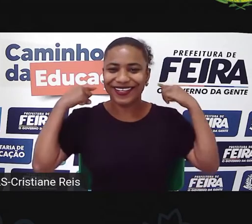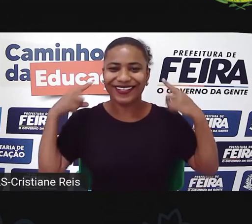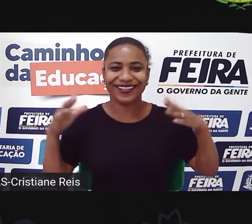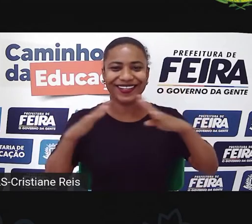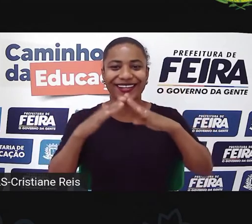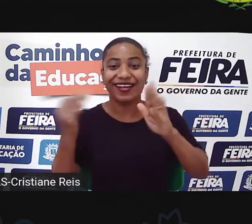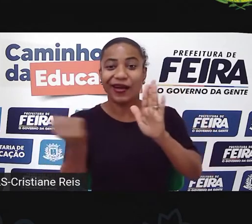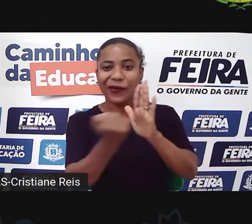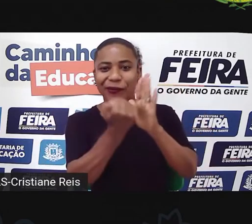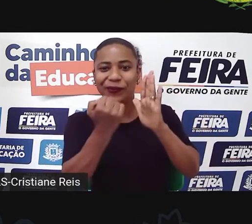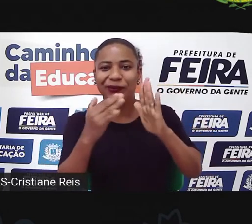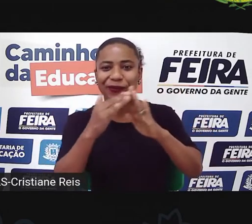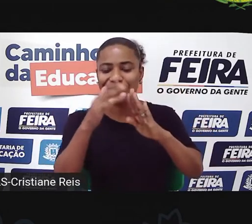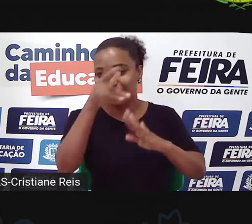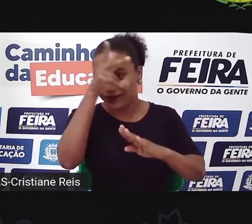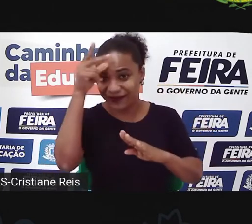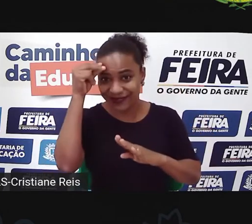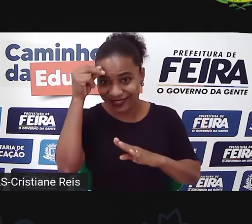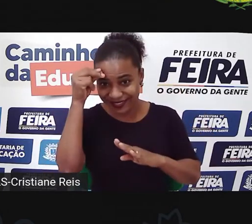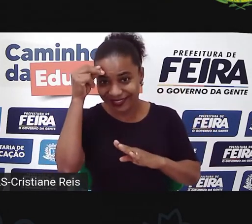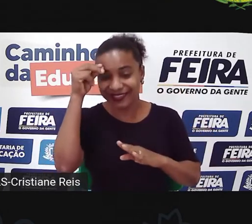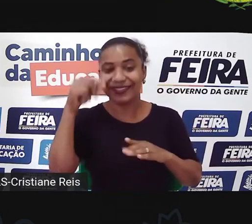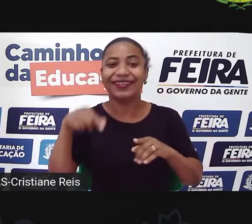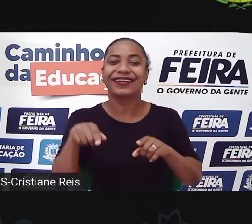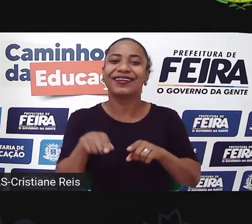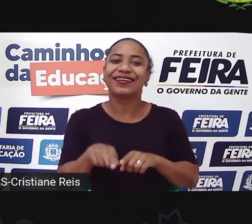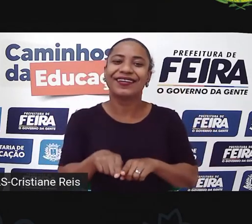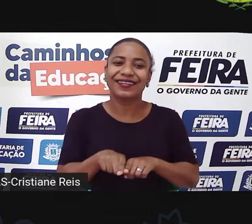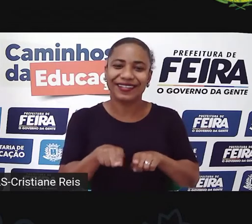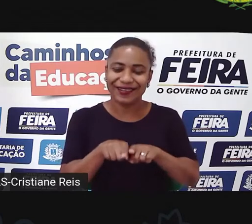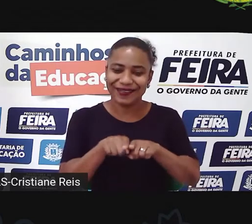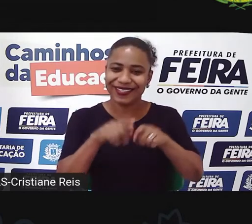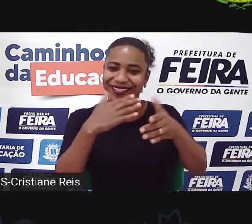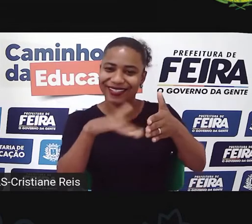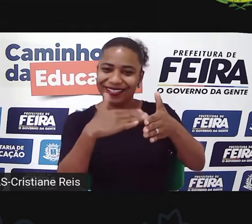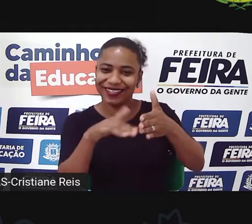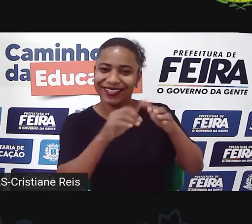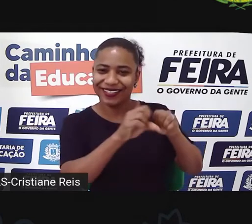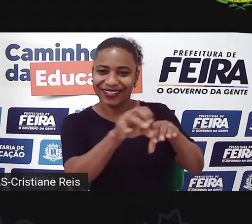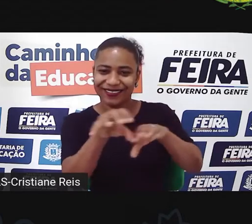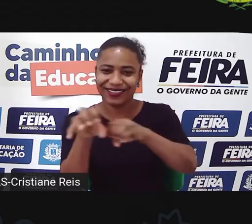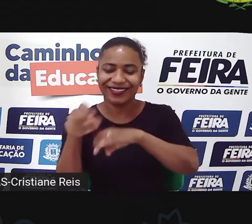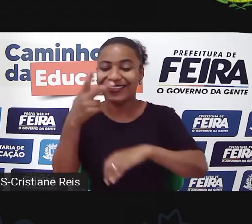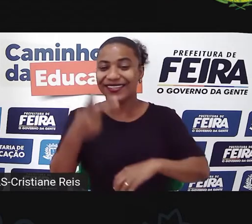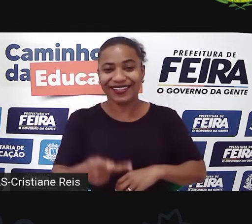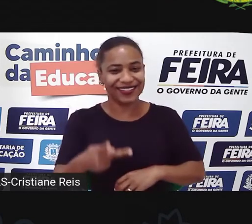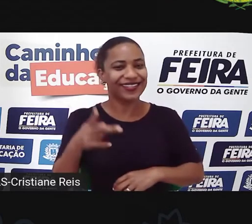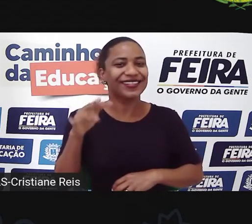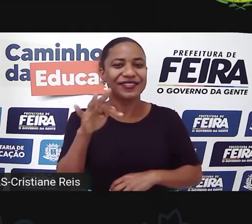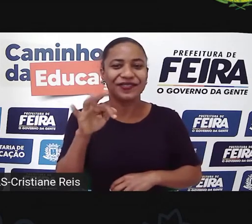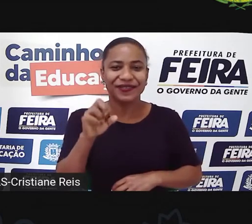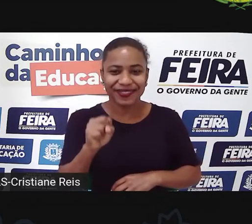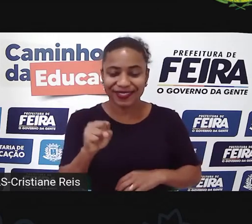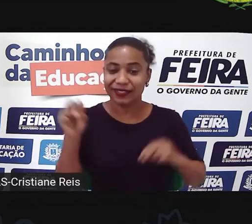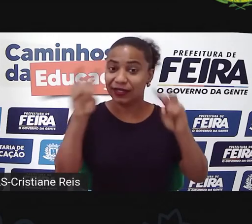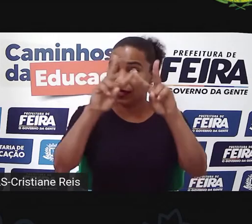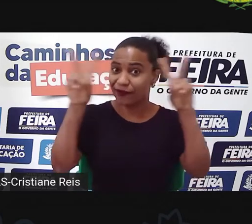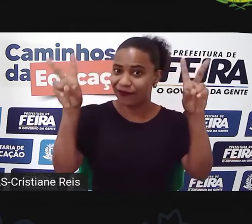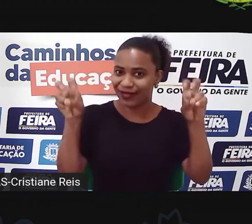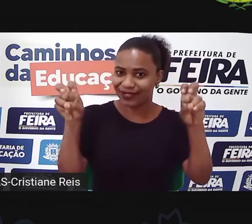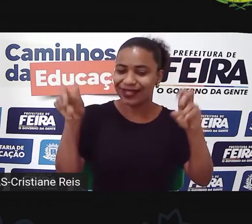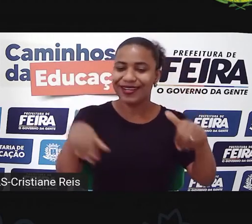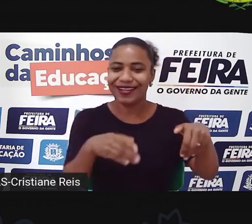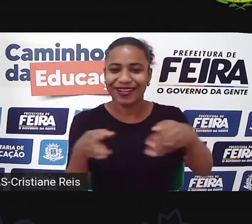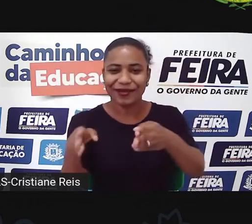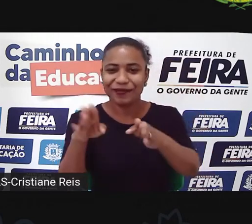tem a logomarca da Prefeitura Municipal de Feira de Santana, da Secretaria de Educação do município, tem a frase Escaninhas